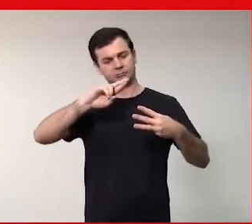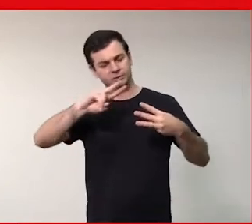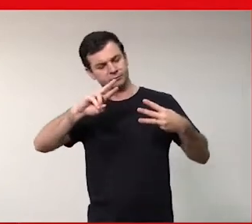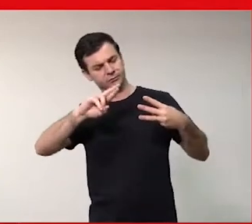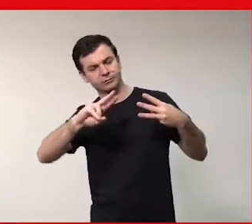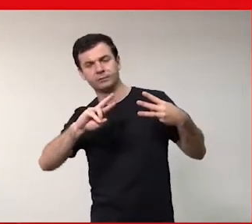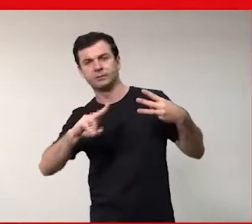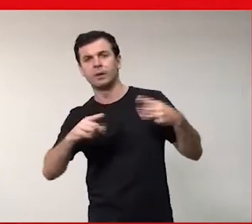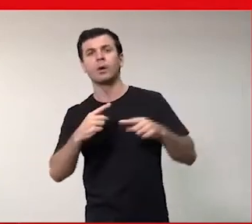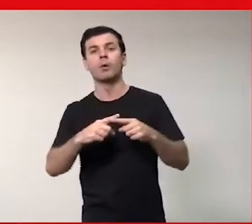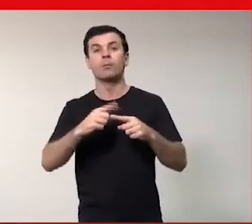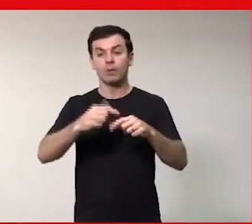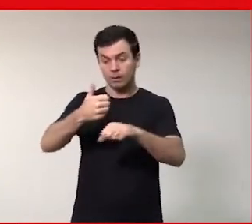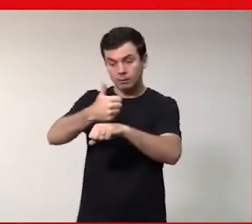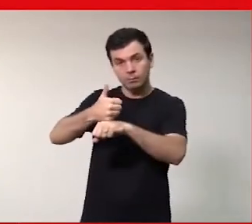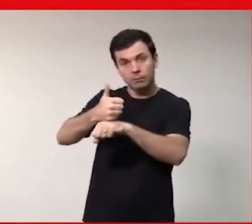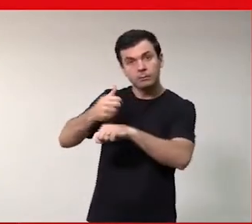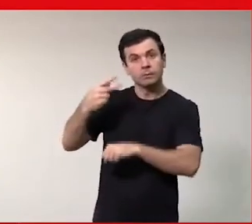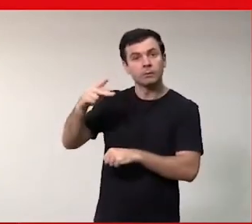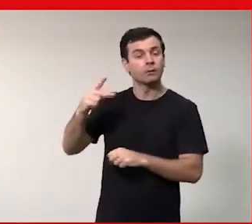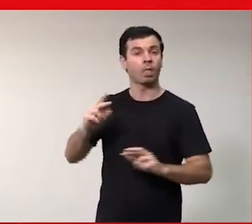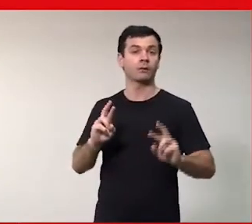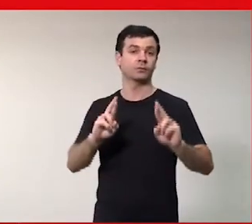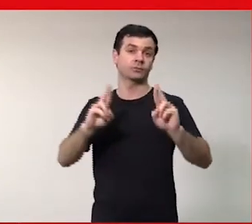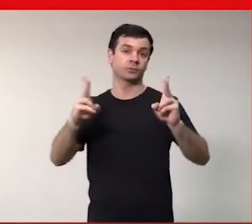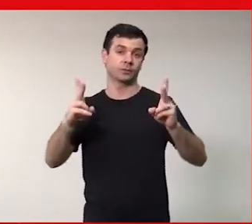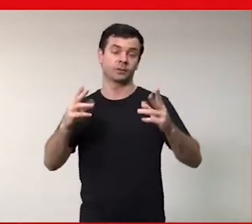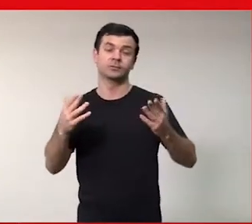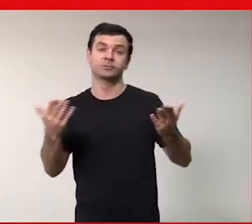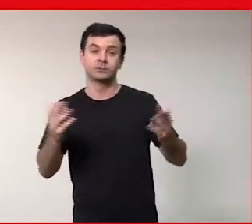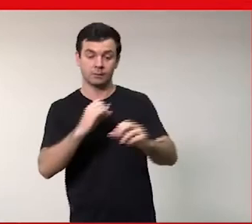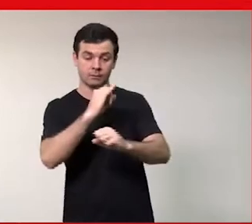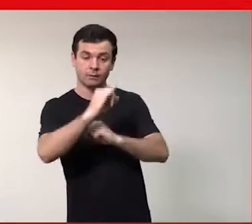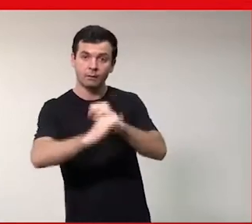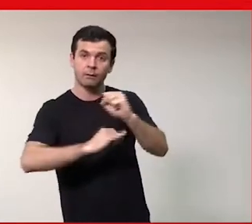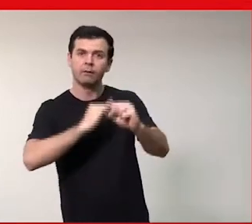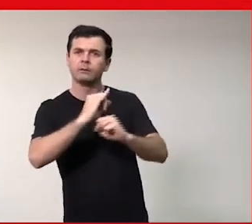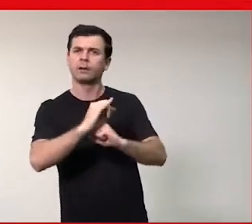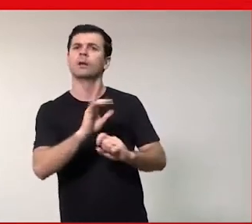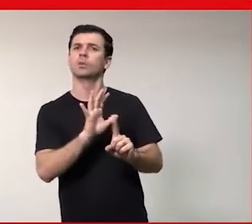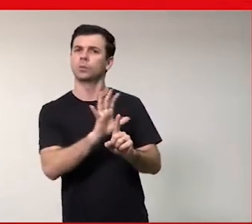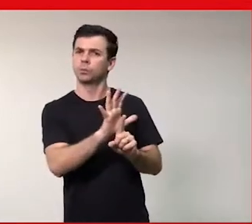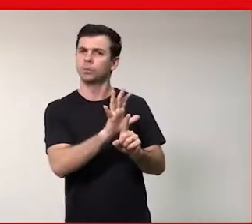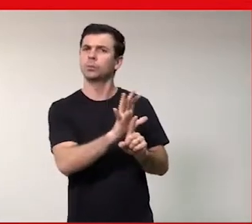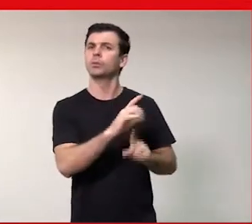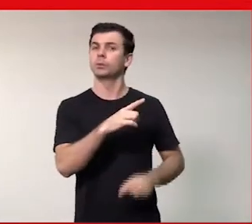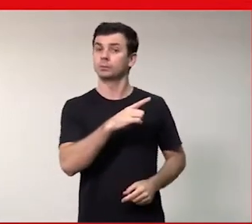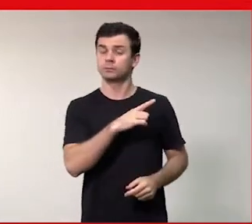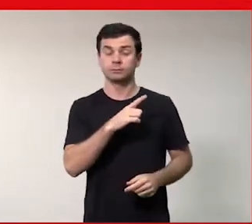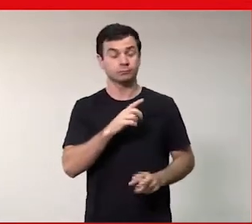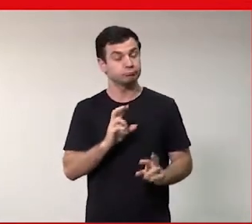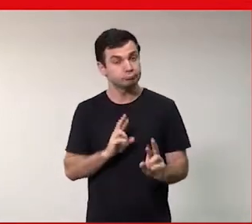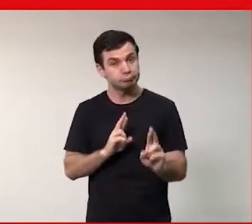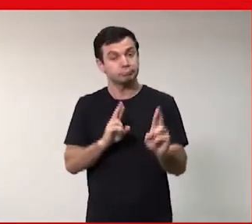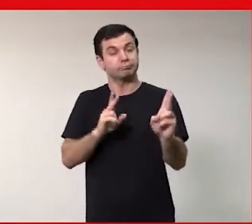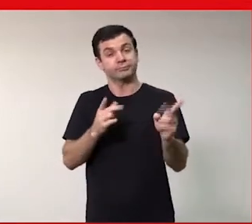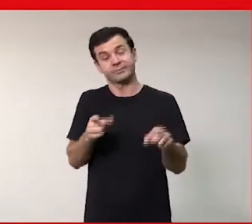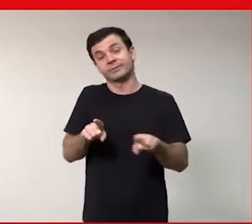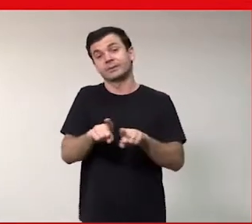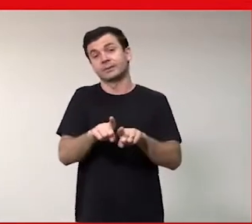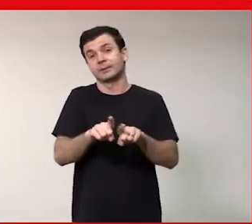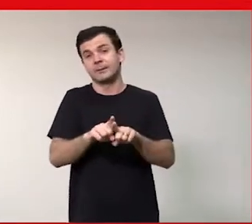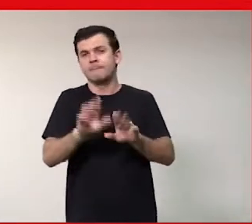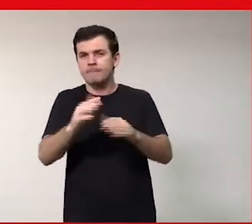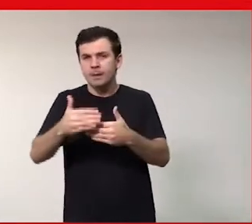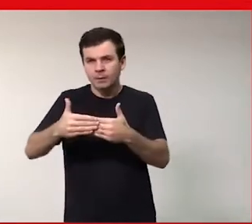momentos de carreira muito diferentes e a internet teve uma influência, tem uma influência que é completamente diferente. mas antes da gente